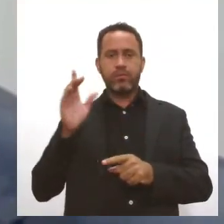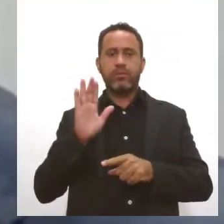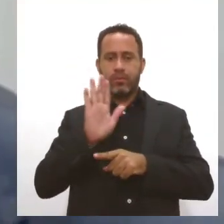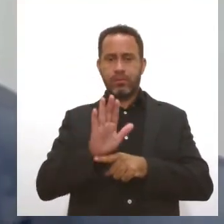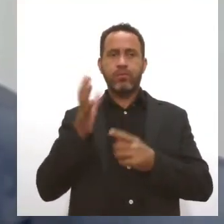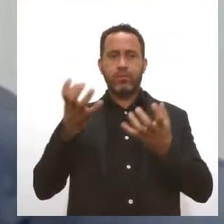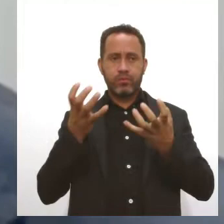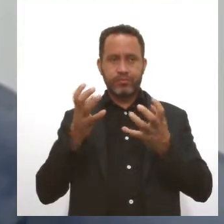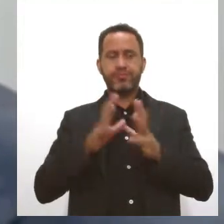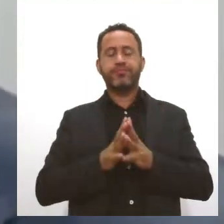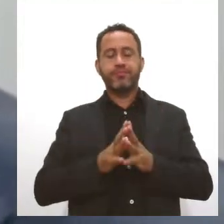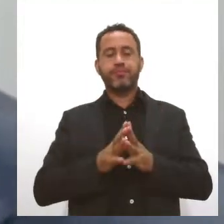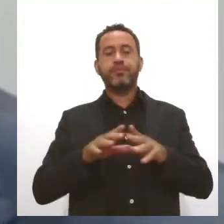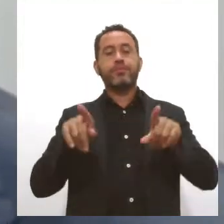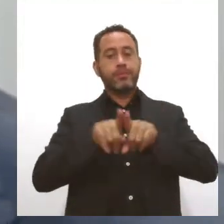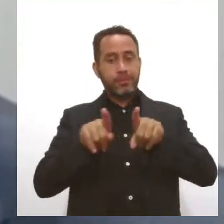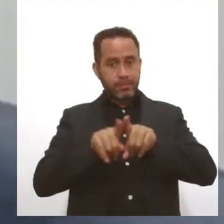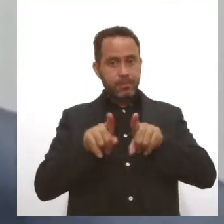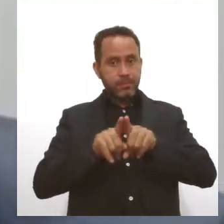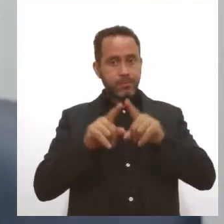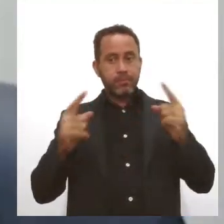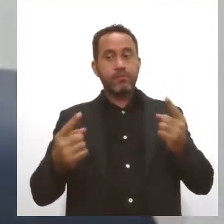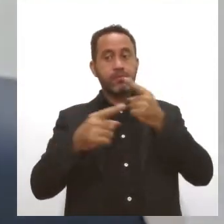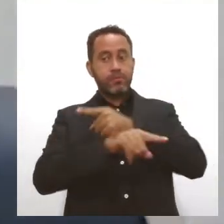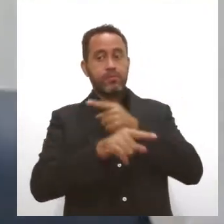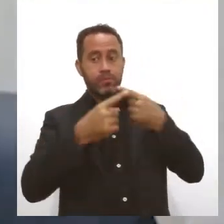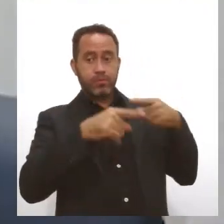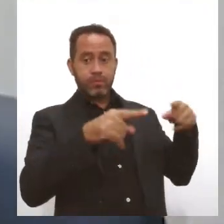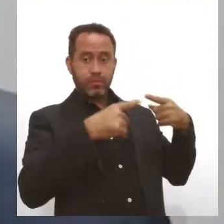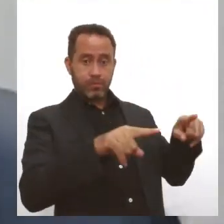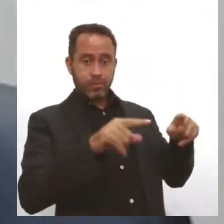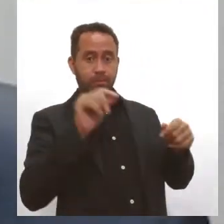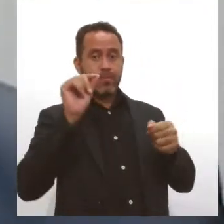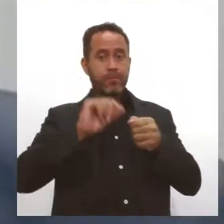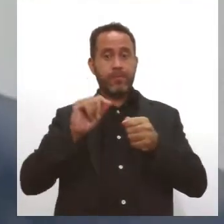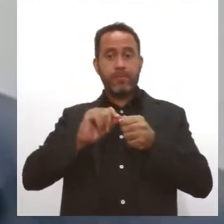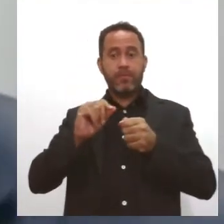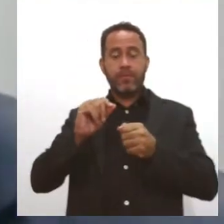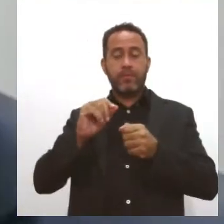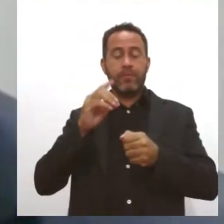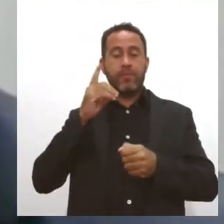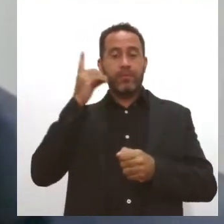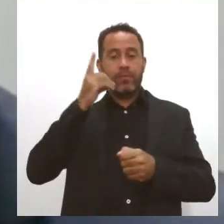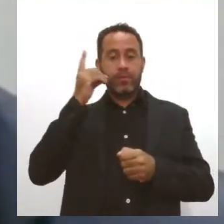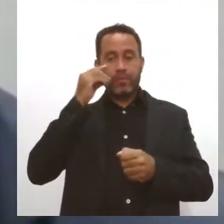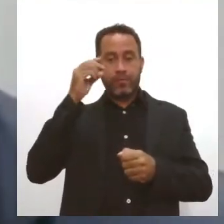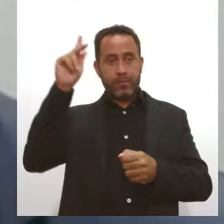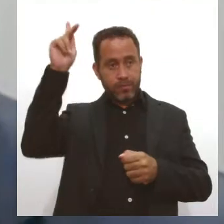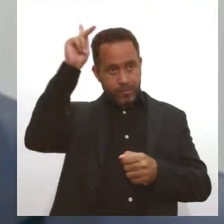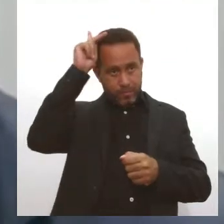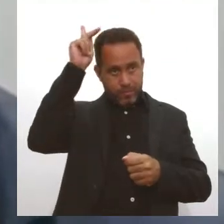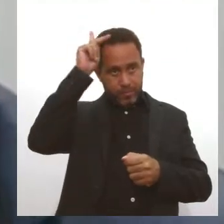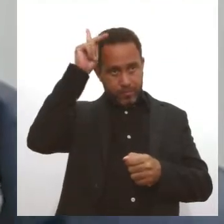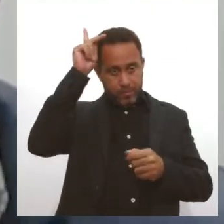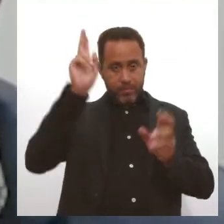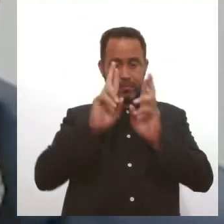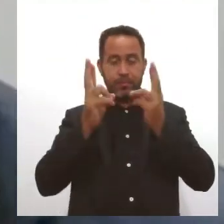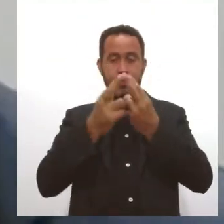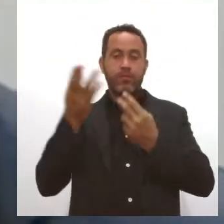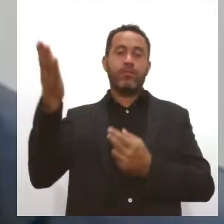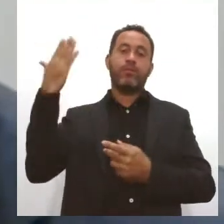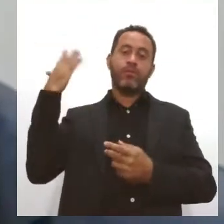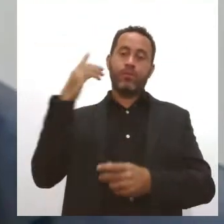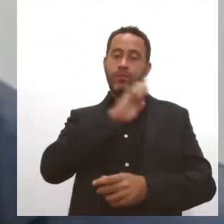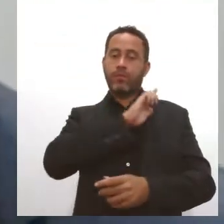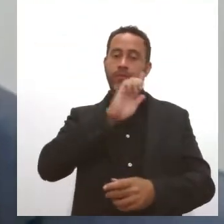Também se posicionou de forma contrária ao pronunciamento feito pela deputada Kitty Lima na sessão anterior sobre a gestão do